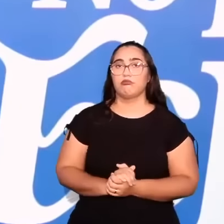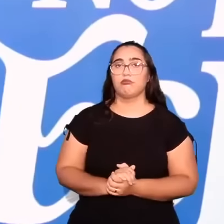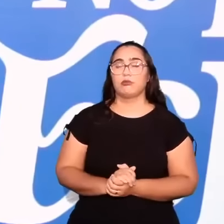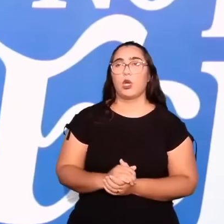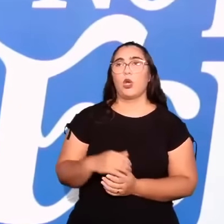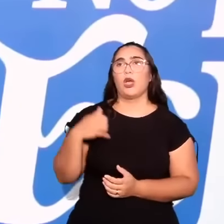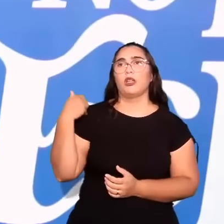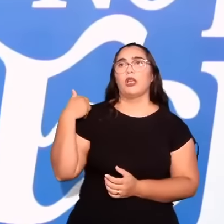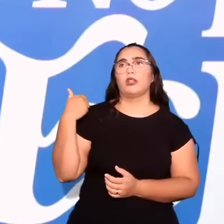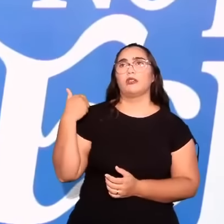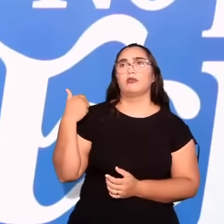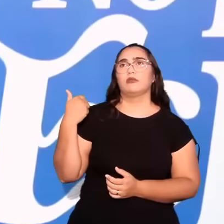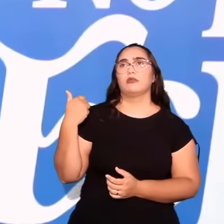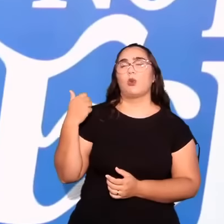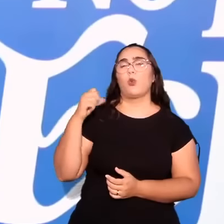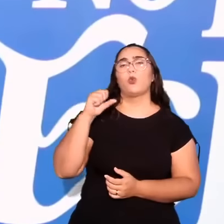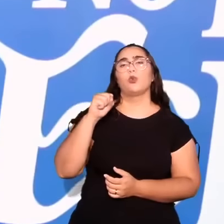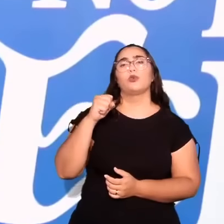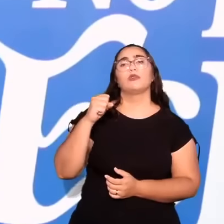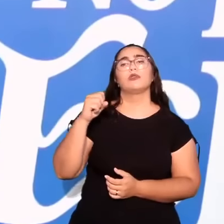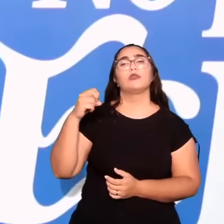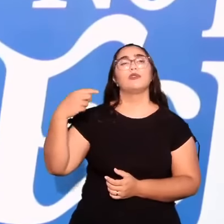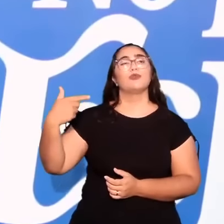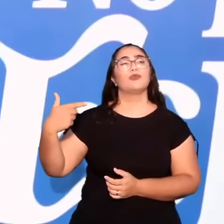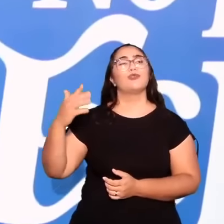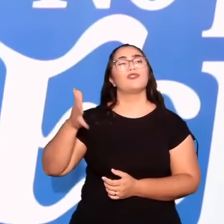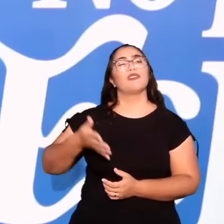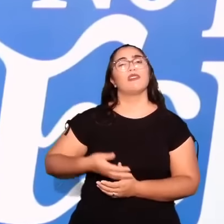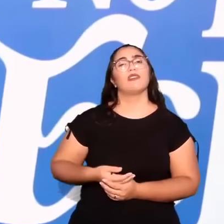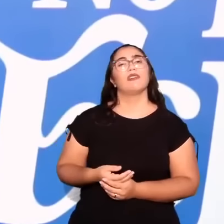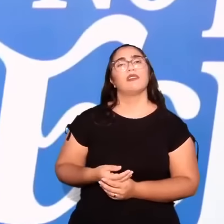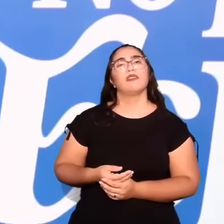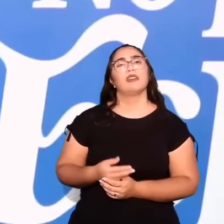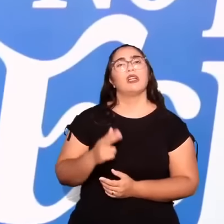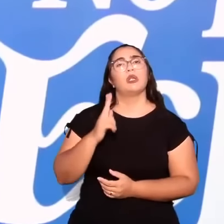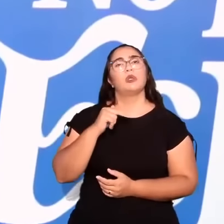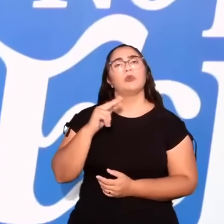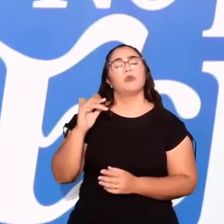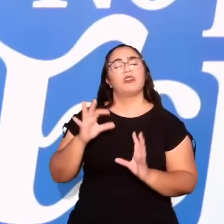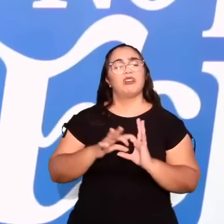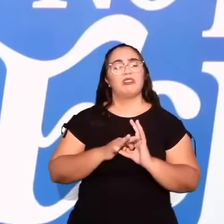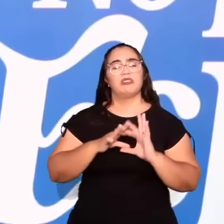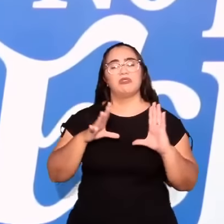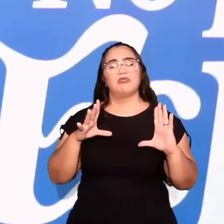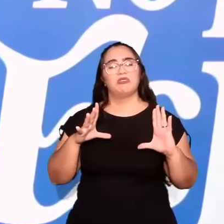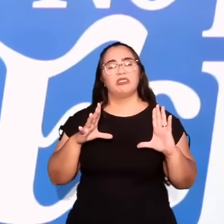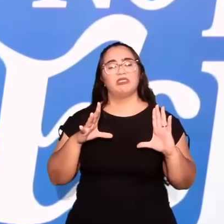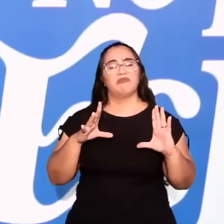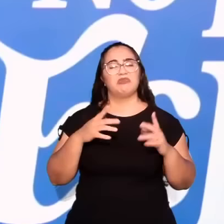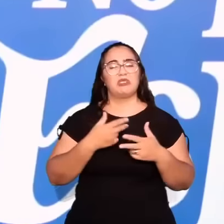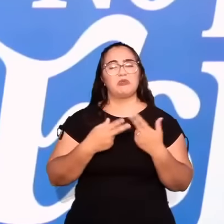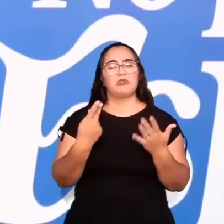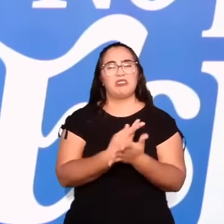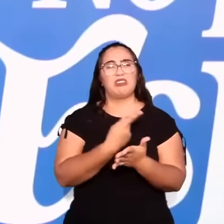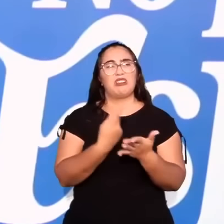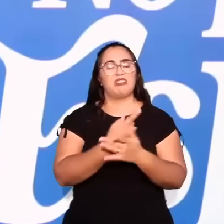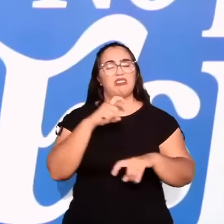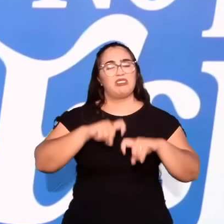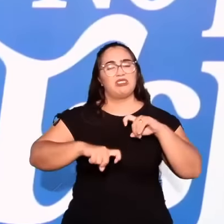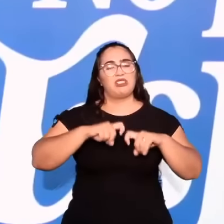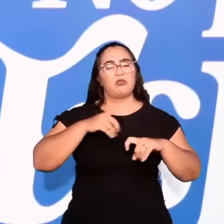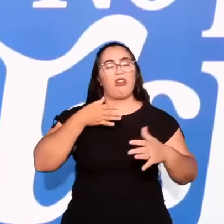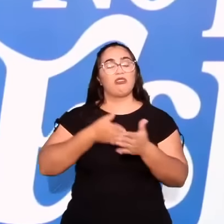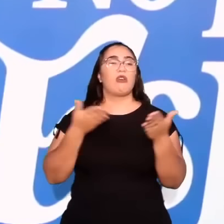82 anos de vida. Nunca consegui me livrar da imoralidade sexual. Até